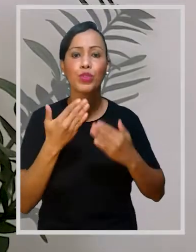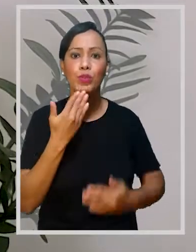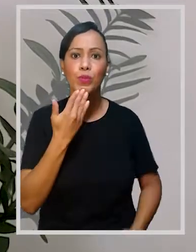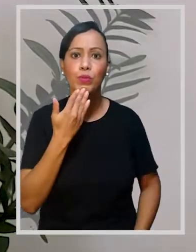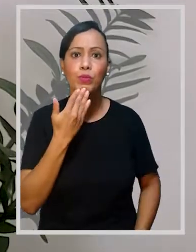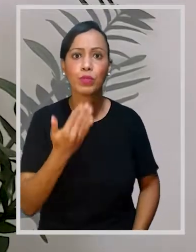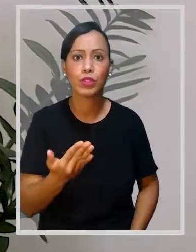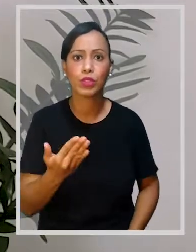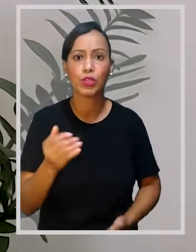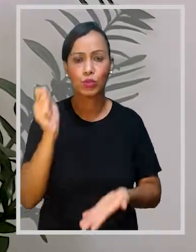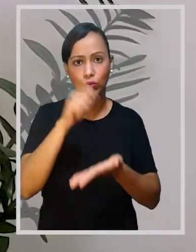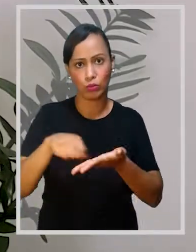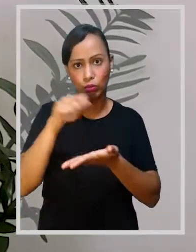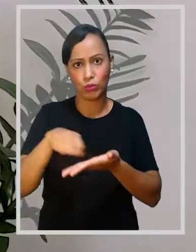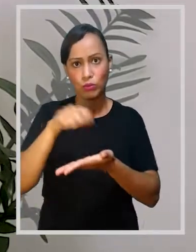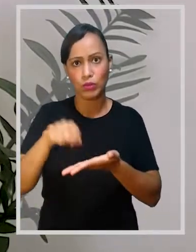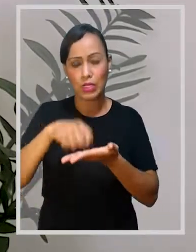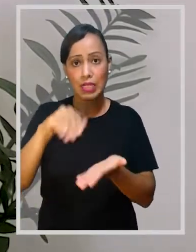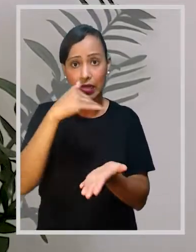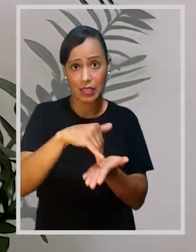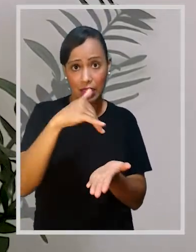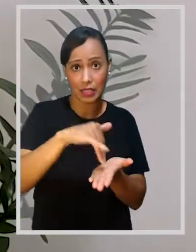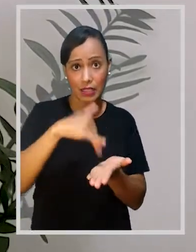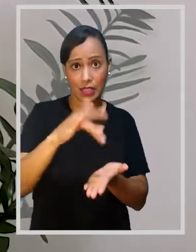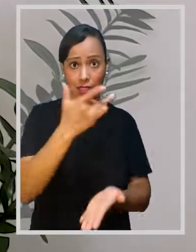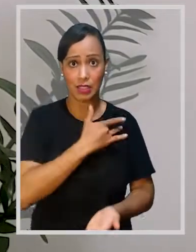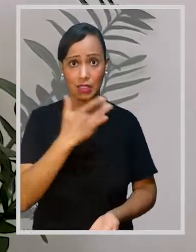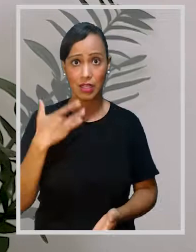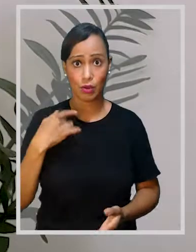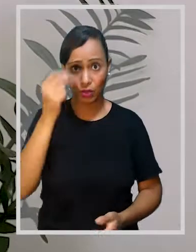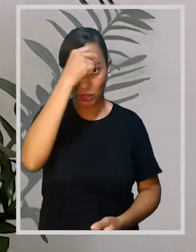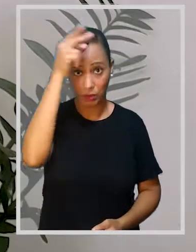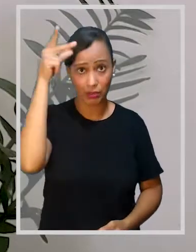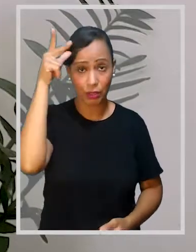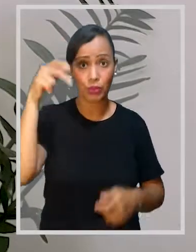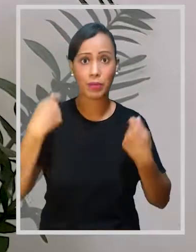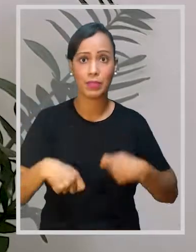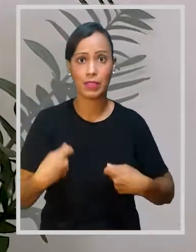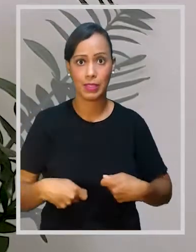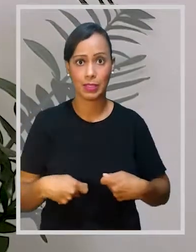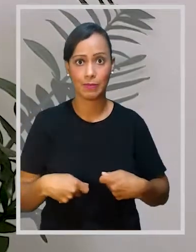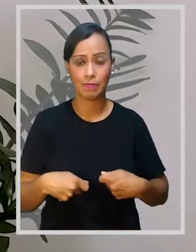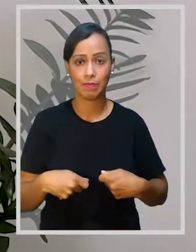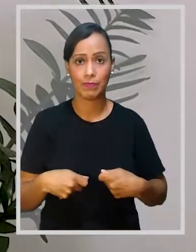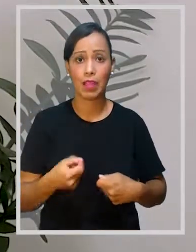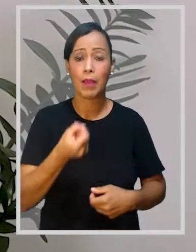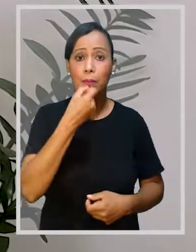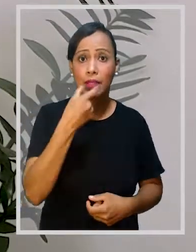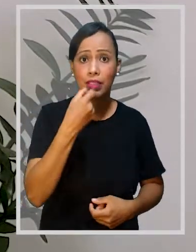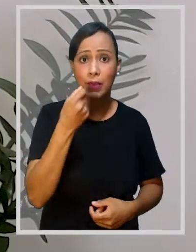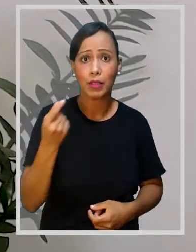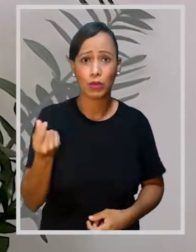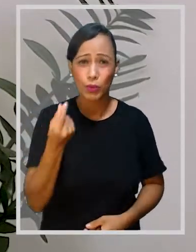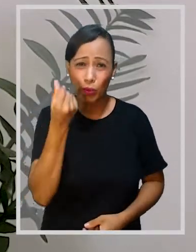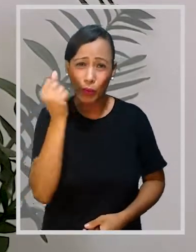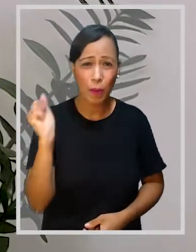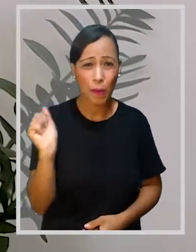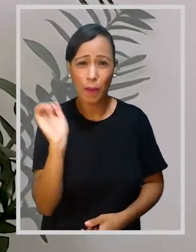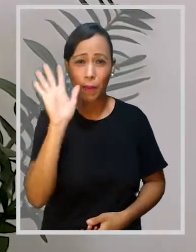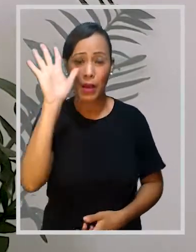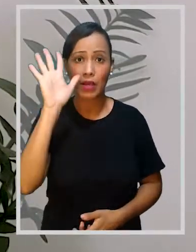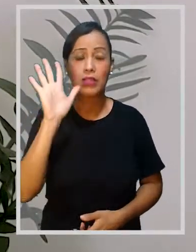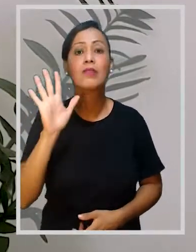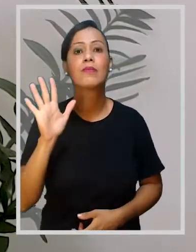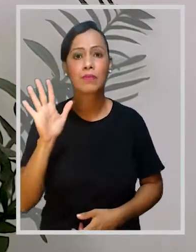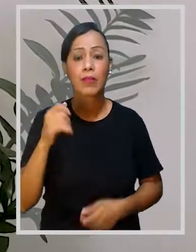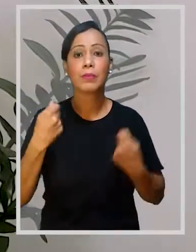o primeiro passo é fazer uma solicitação ou pedido por escrito para a Secretaria de Saúde do seu município. Se o